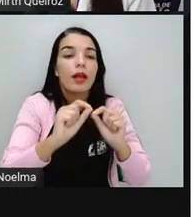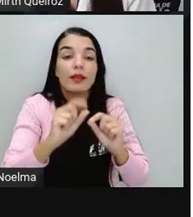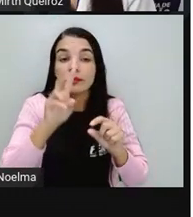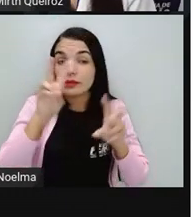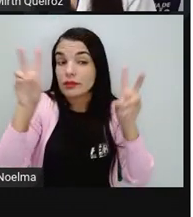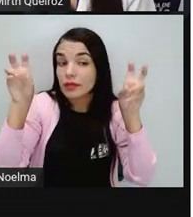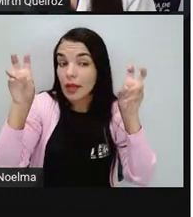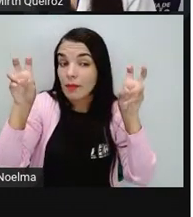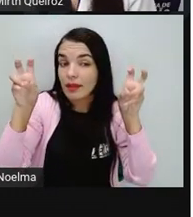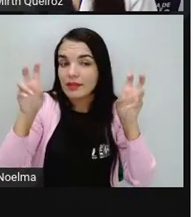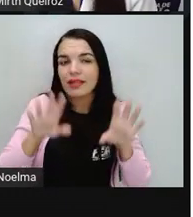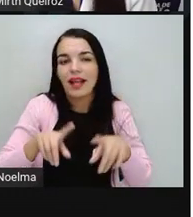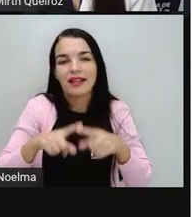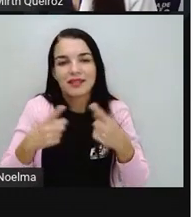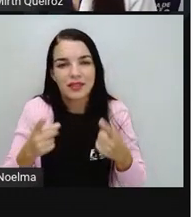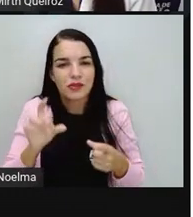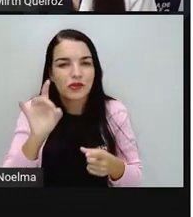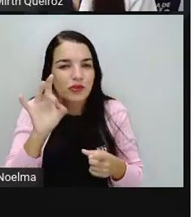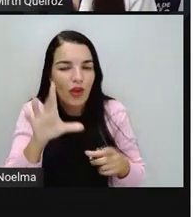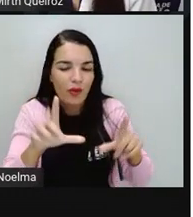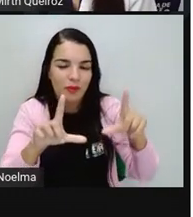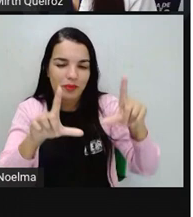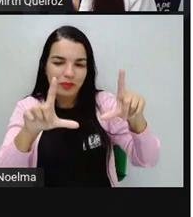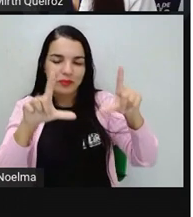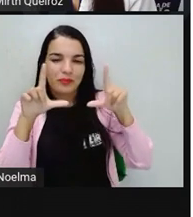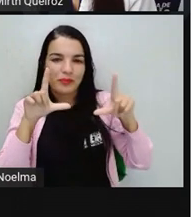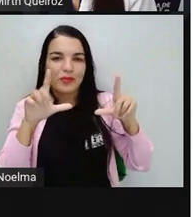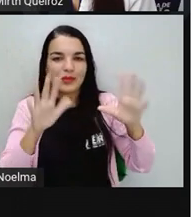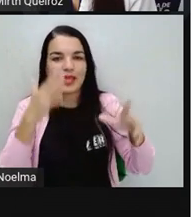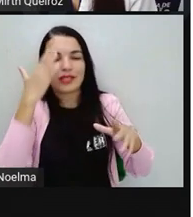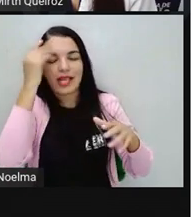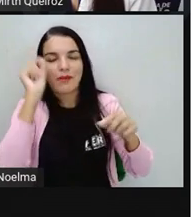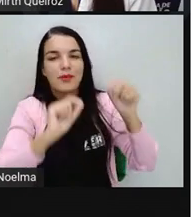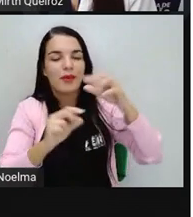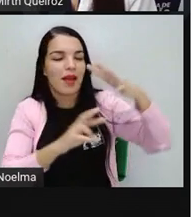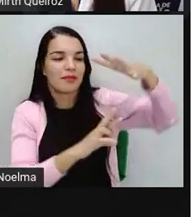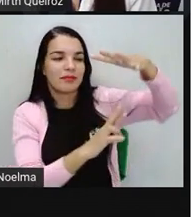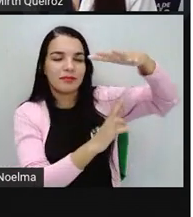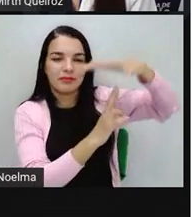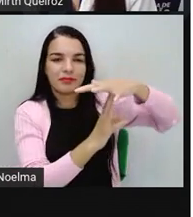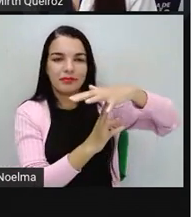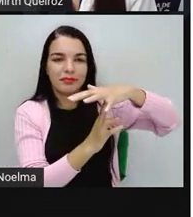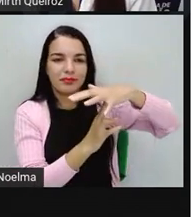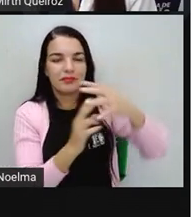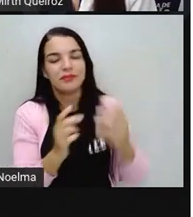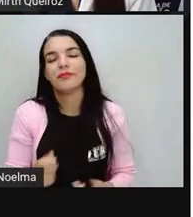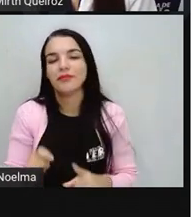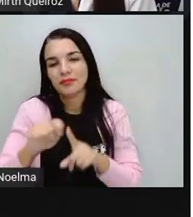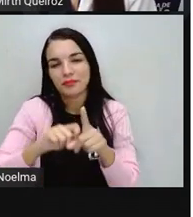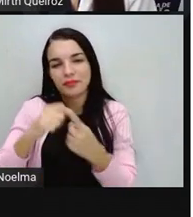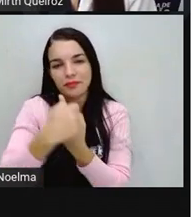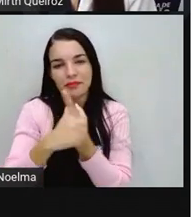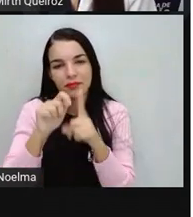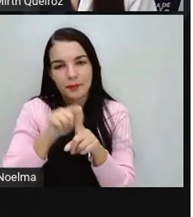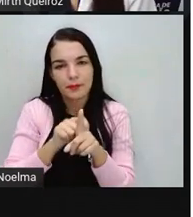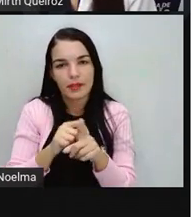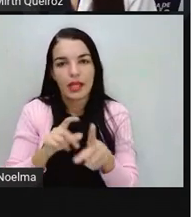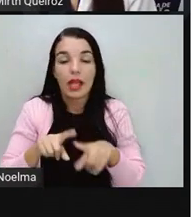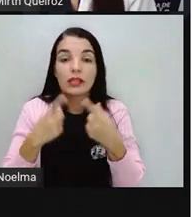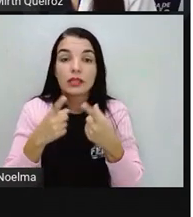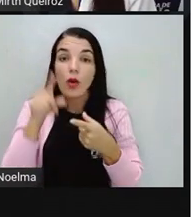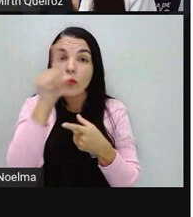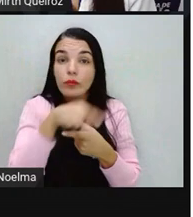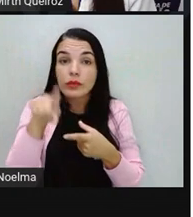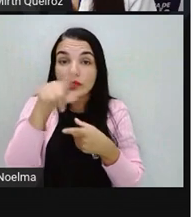para a gente entender qual foi o tema, né? A feira. E aí, nós vamos descrever o que que há